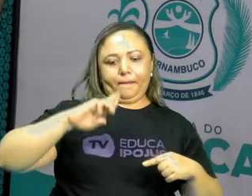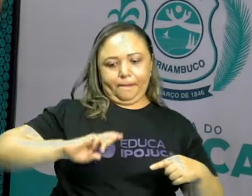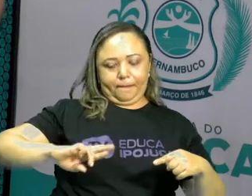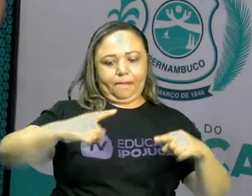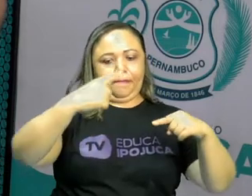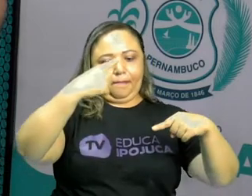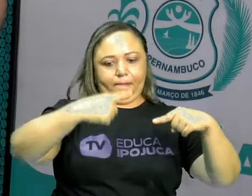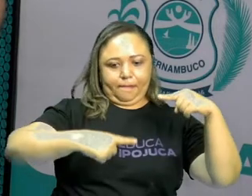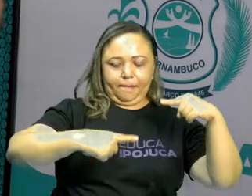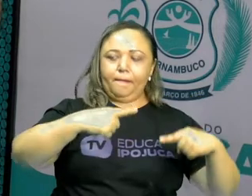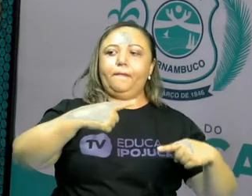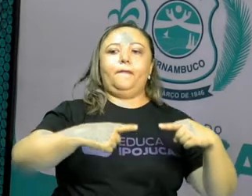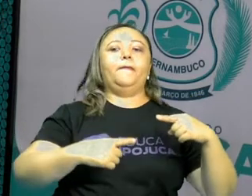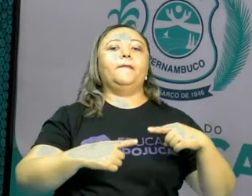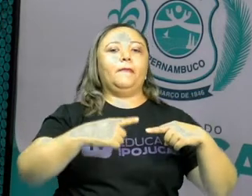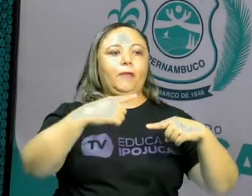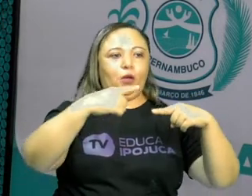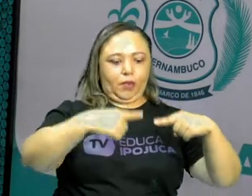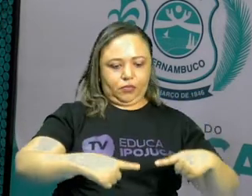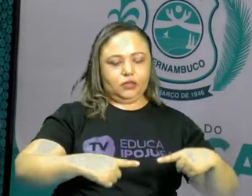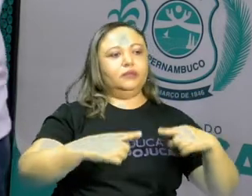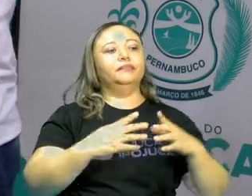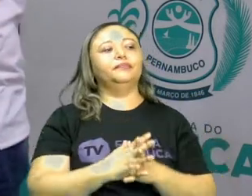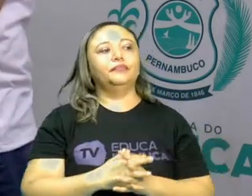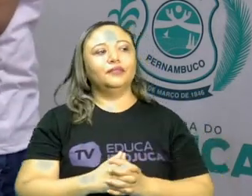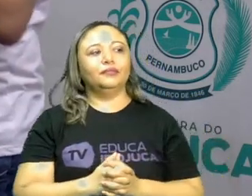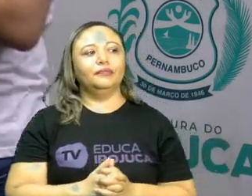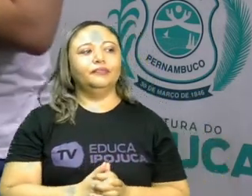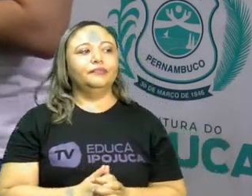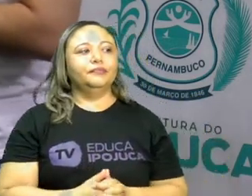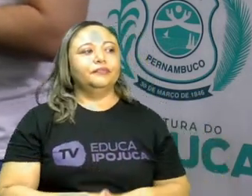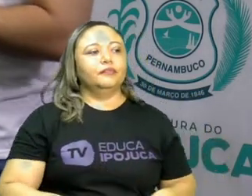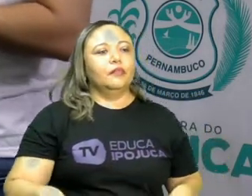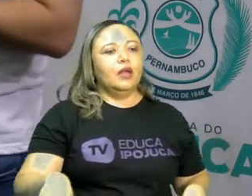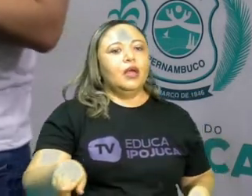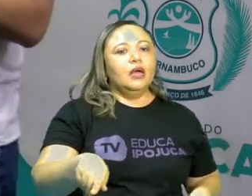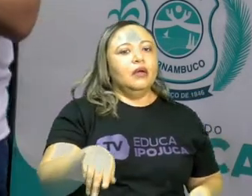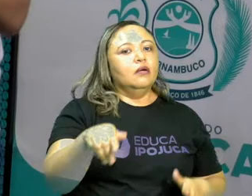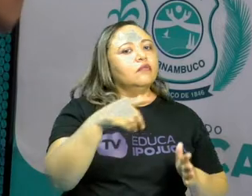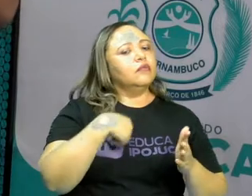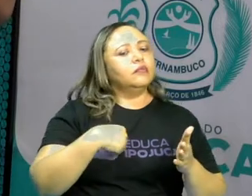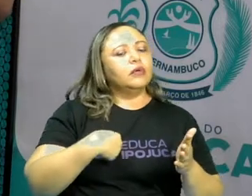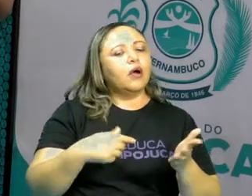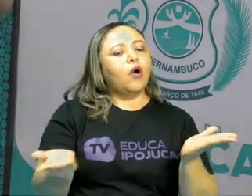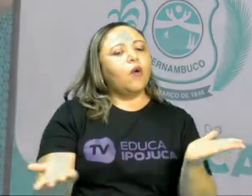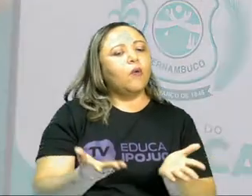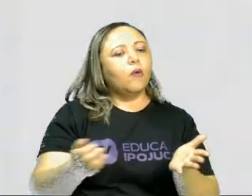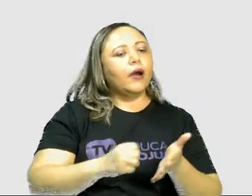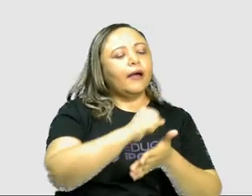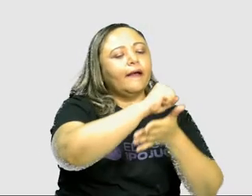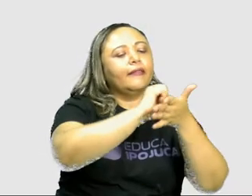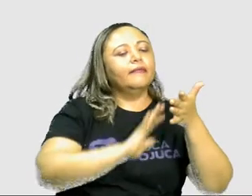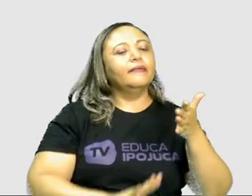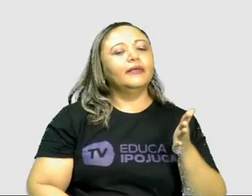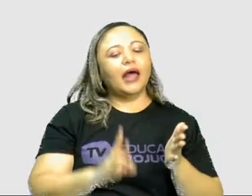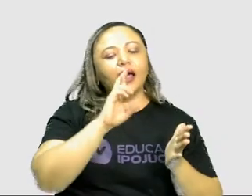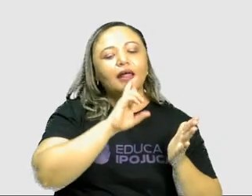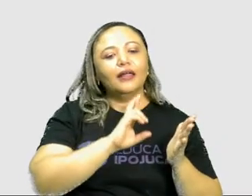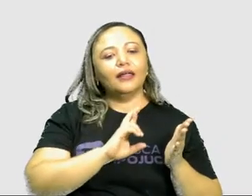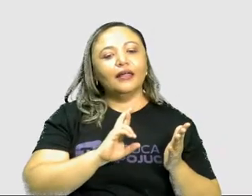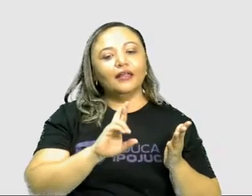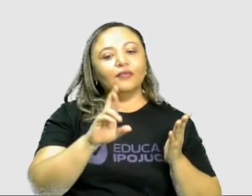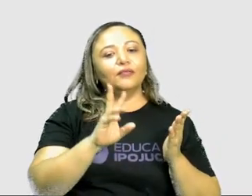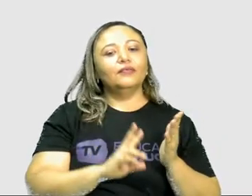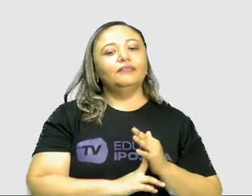de comércio. Vamos lá? Vamos fazer uma atividade, então. Respondam aí